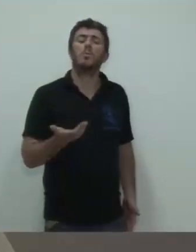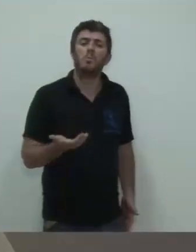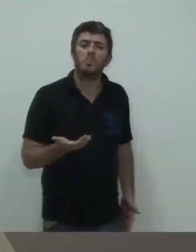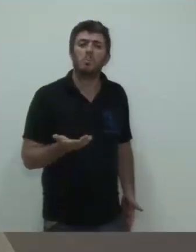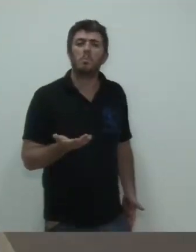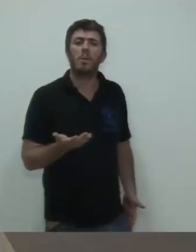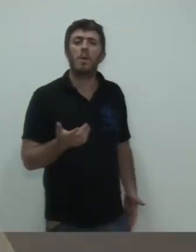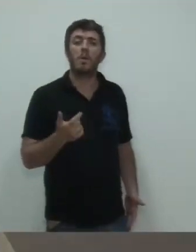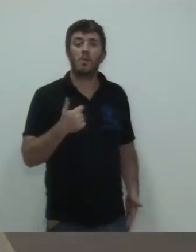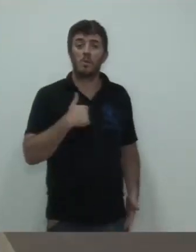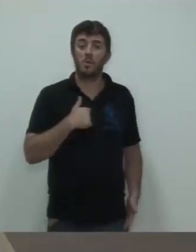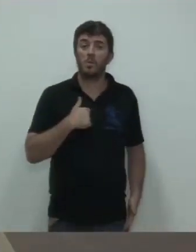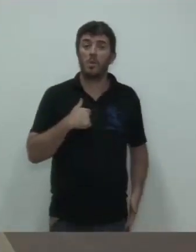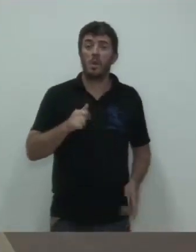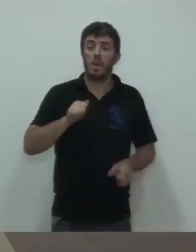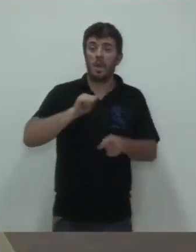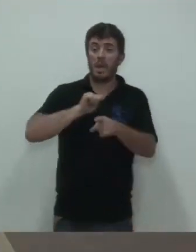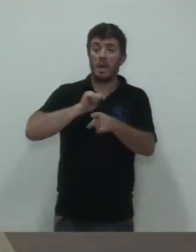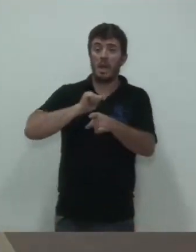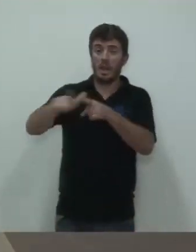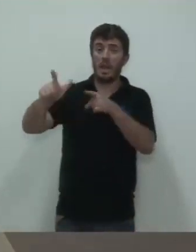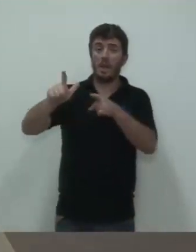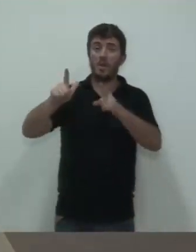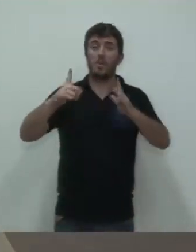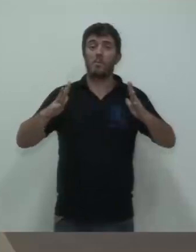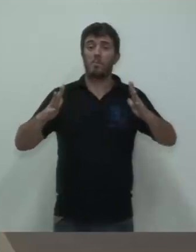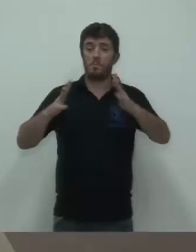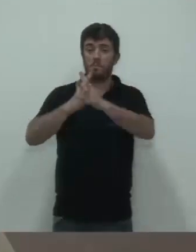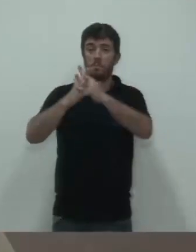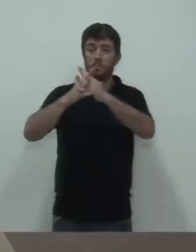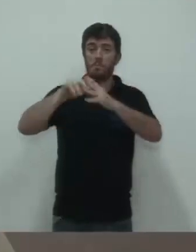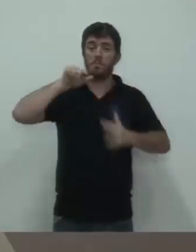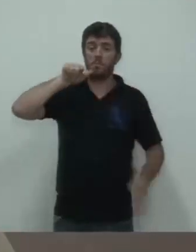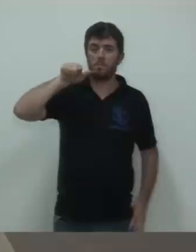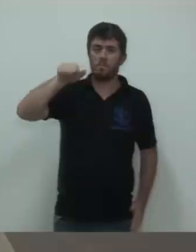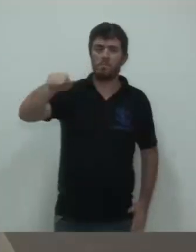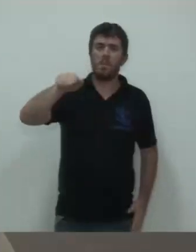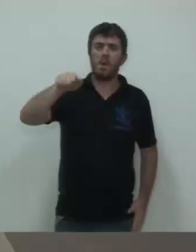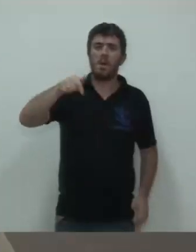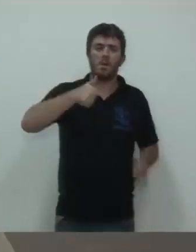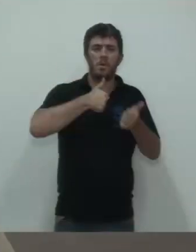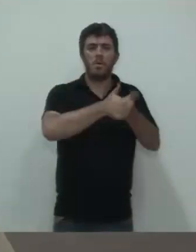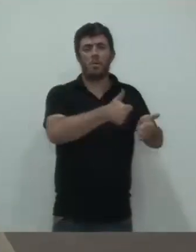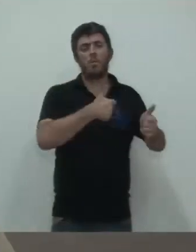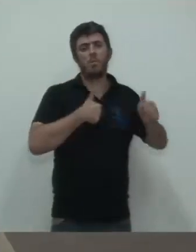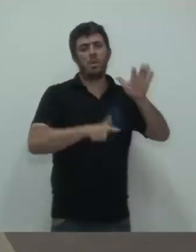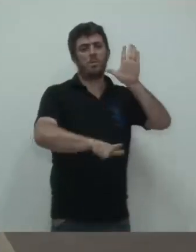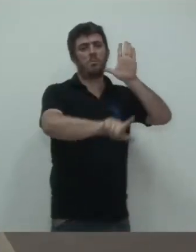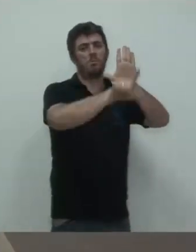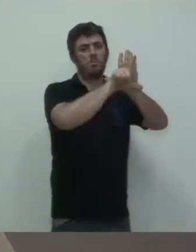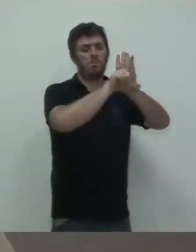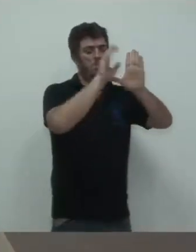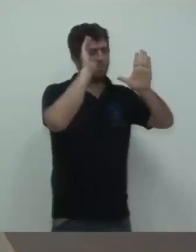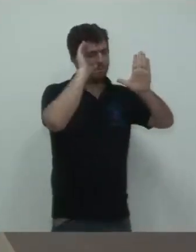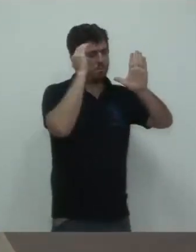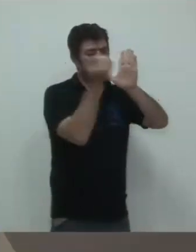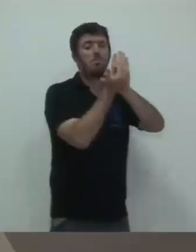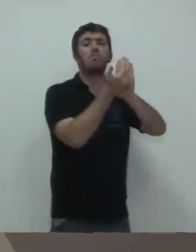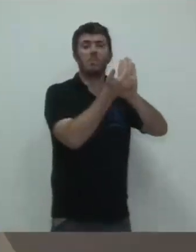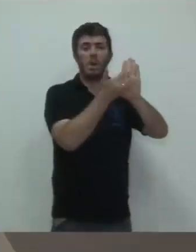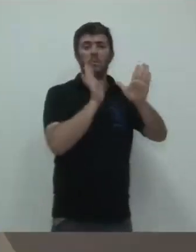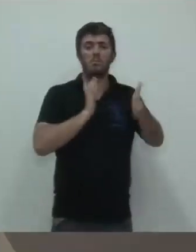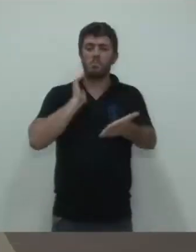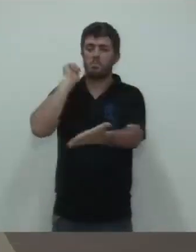nós alocamos o PAC exatamente de acordo com o que está previsto no decreto municipal que regulamenta, pagamos por isso,